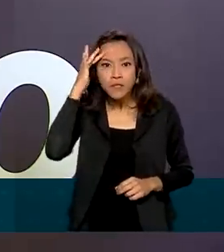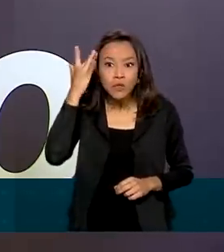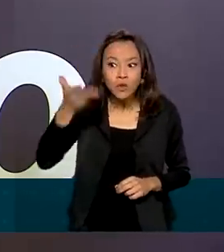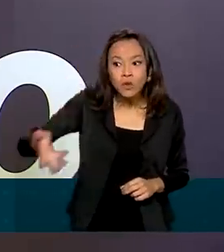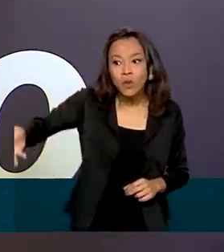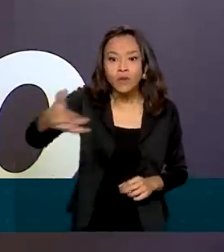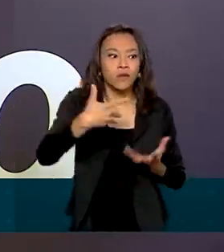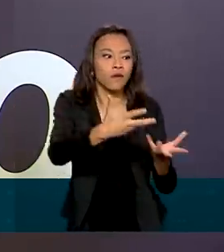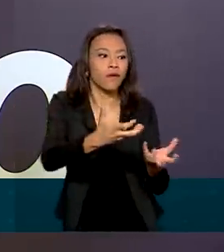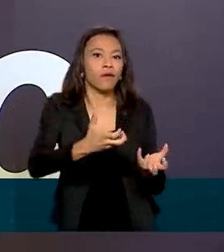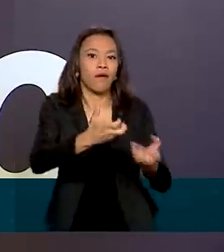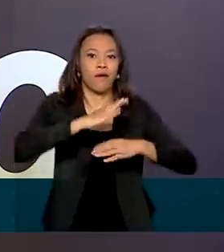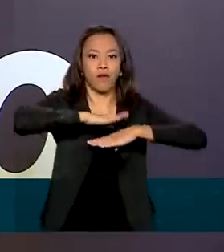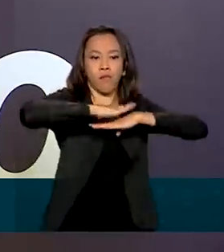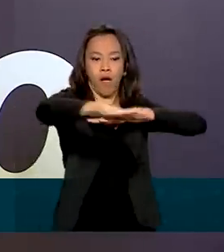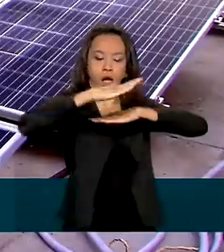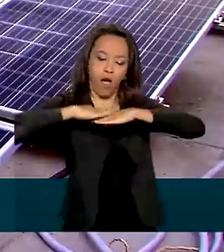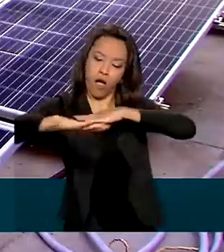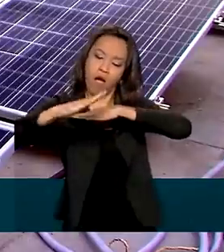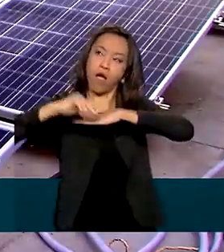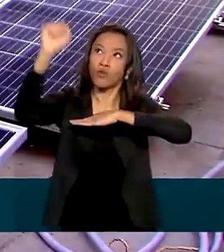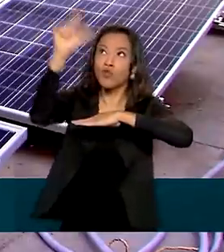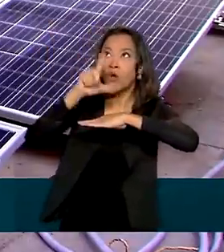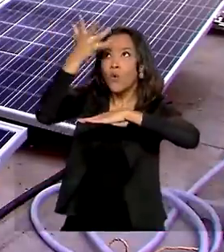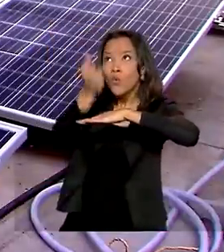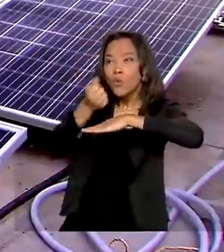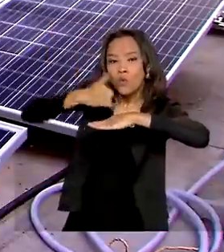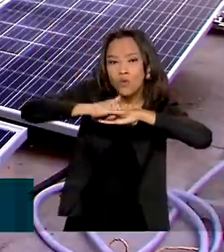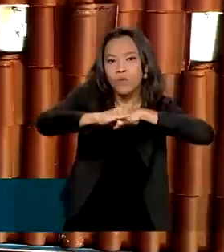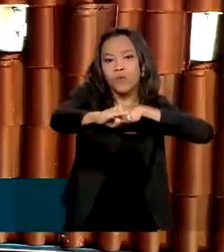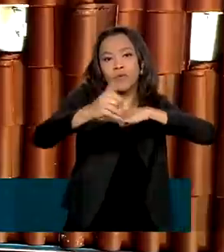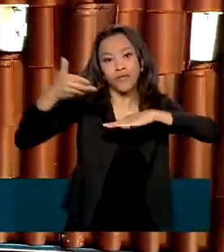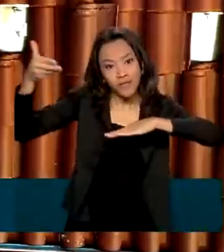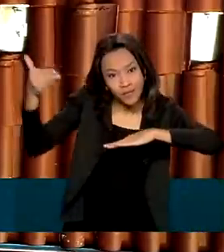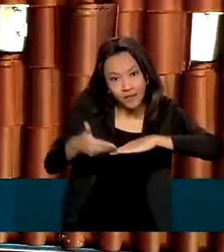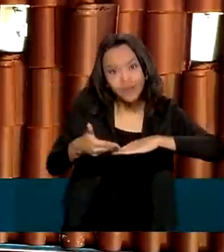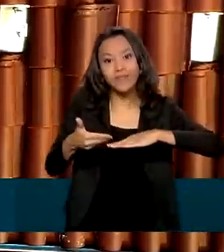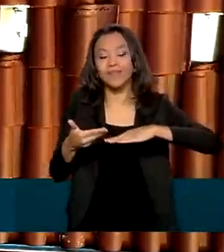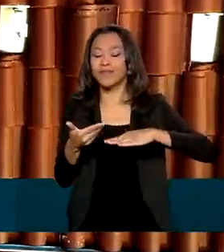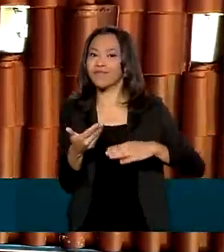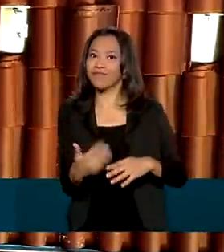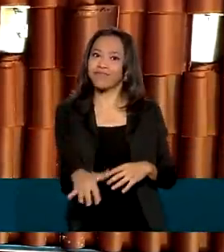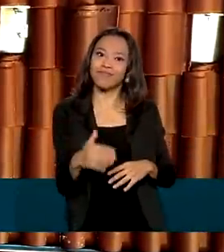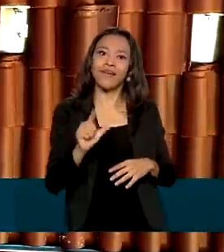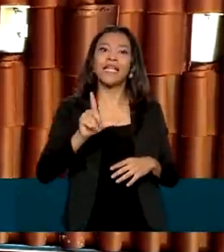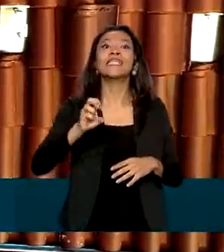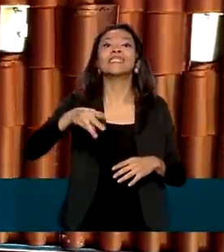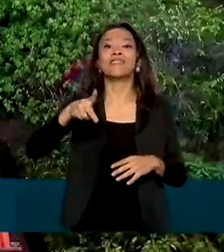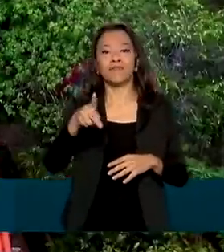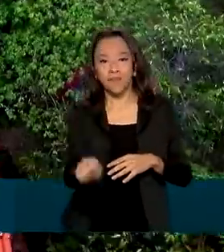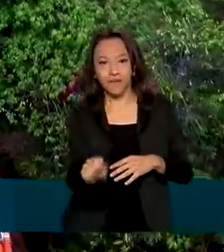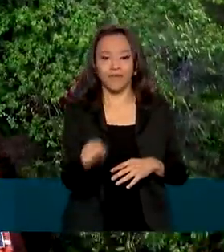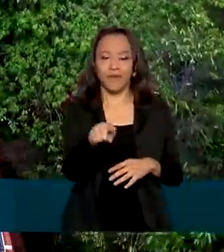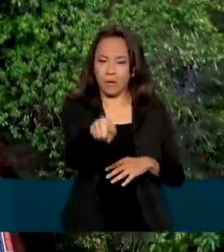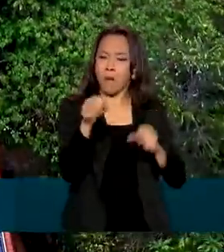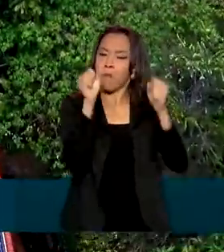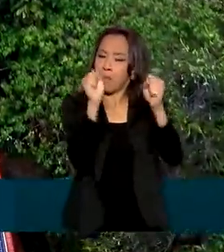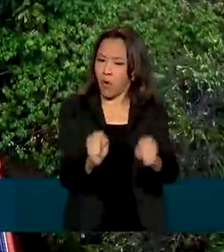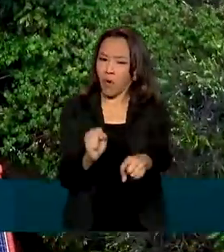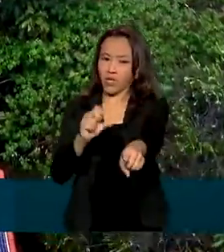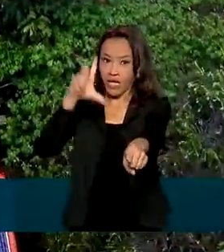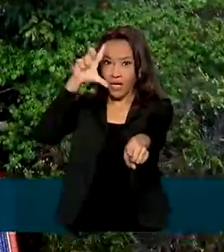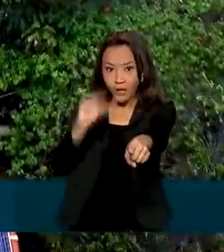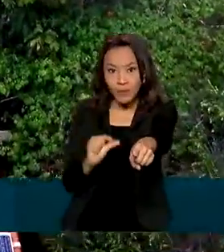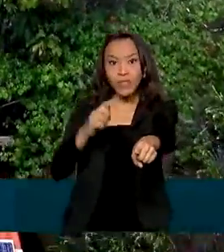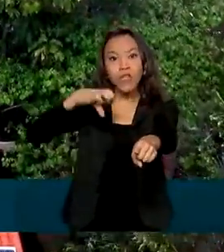as placas solares no Brasil inteiro. Além de ser uma fonte limpa, a energia solar em residências pode reduzir até